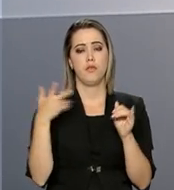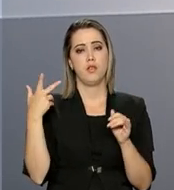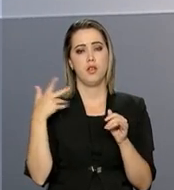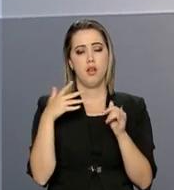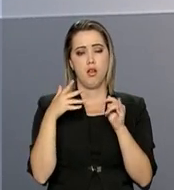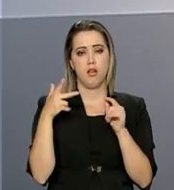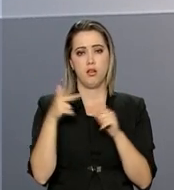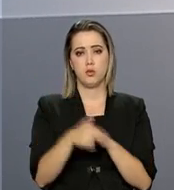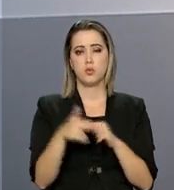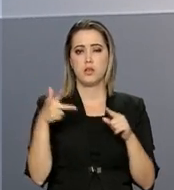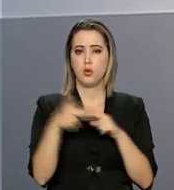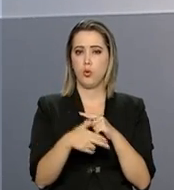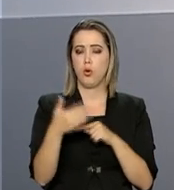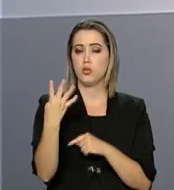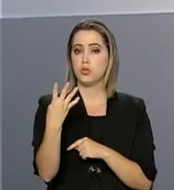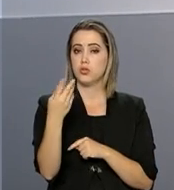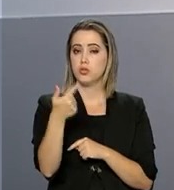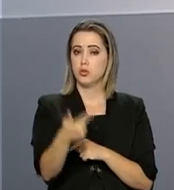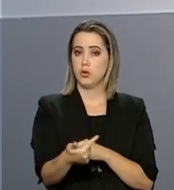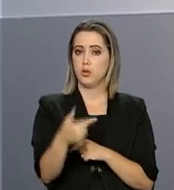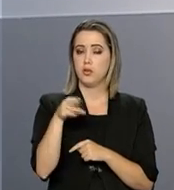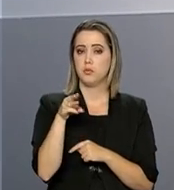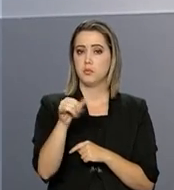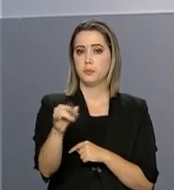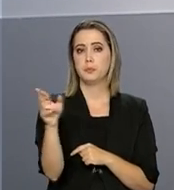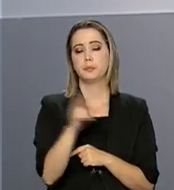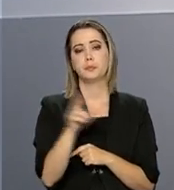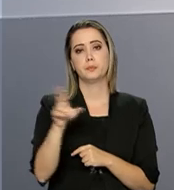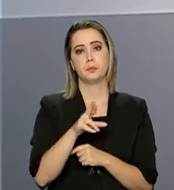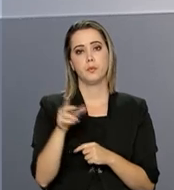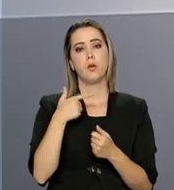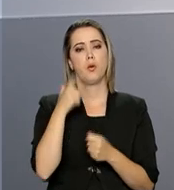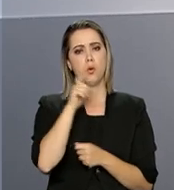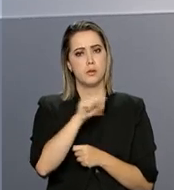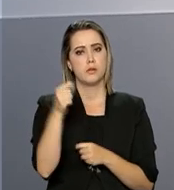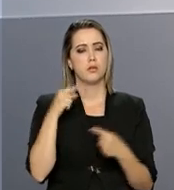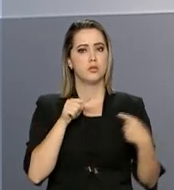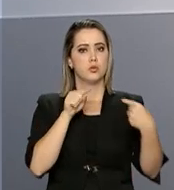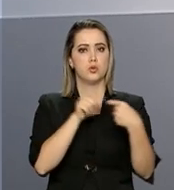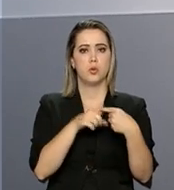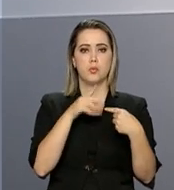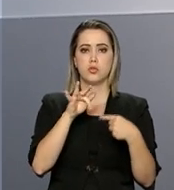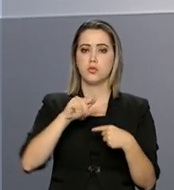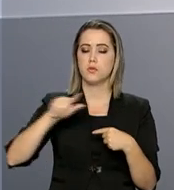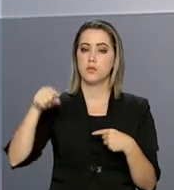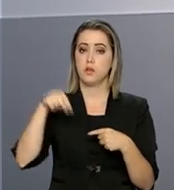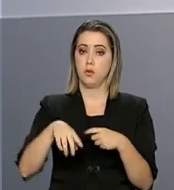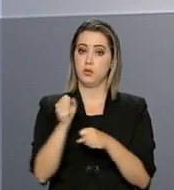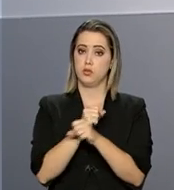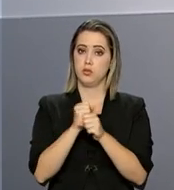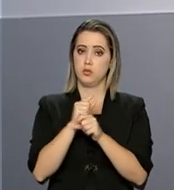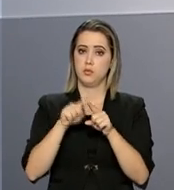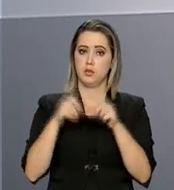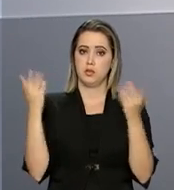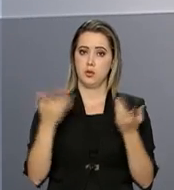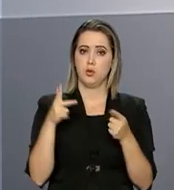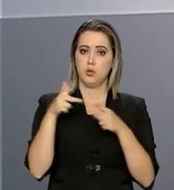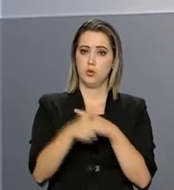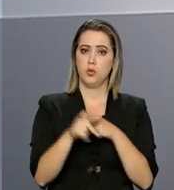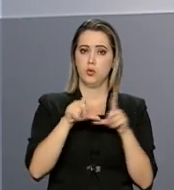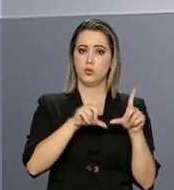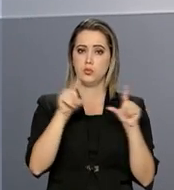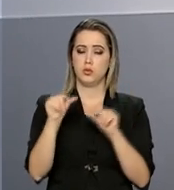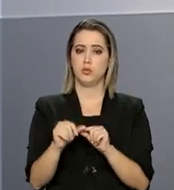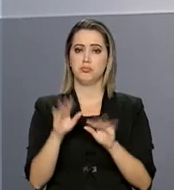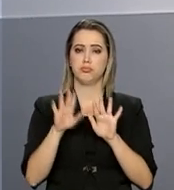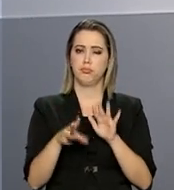contingenciamento de cerca de R 42 bilhões para conseguir atingir a meta fiscal no final do ano. Agora, o corte vai